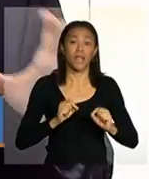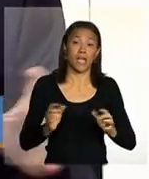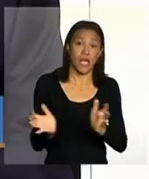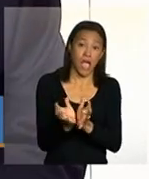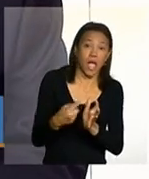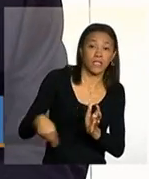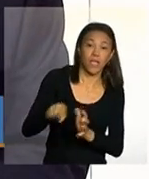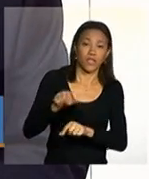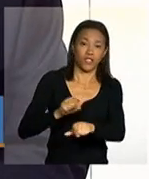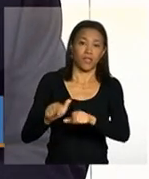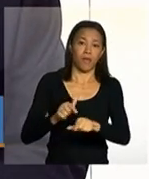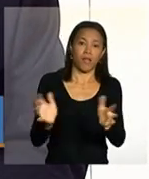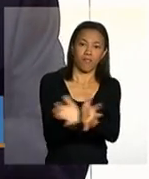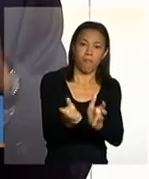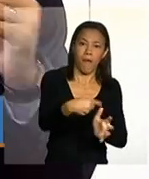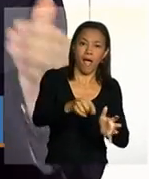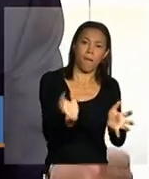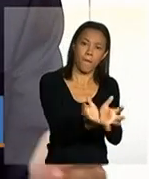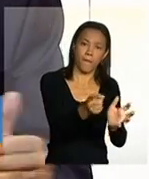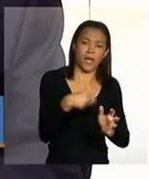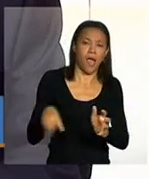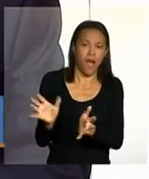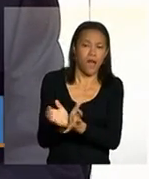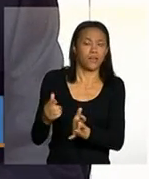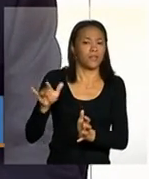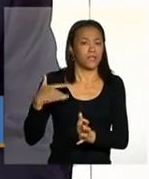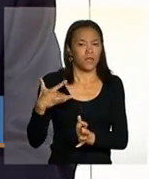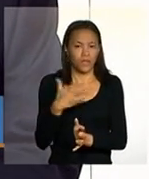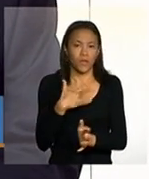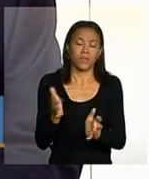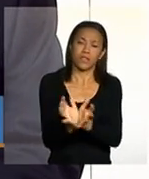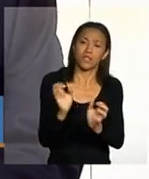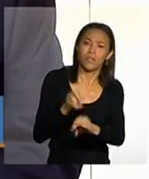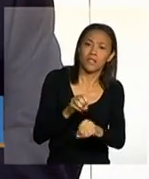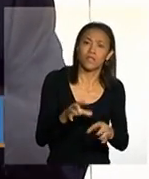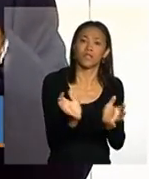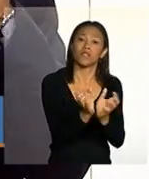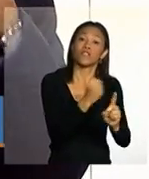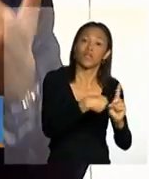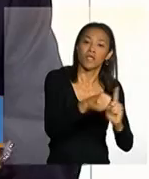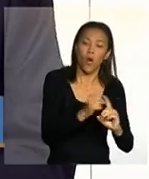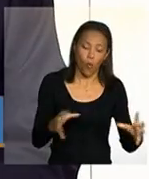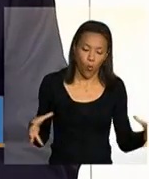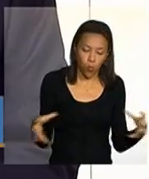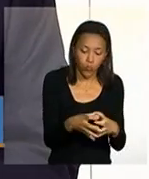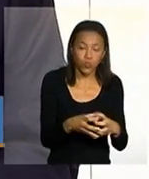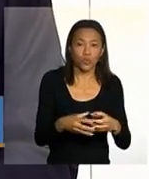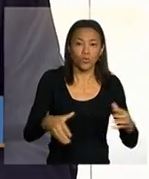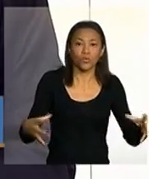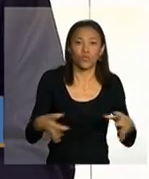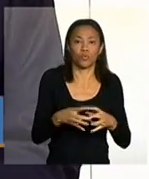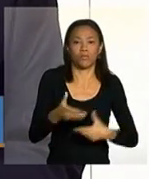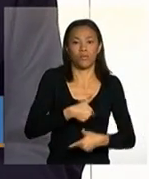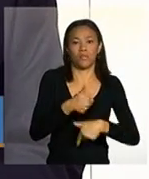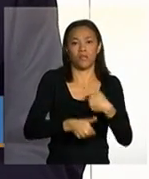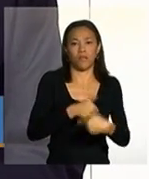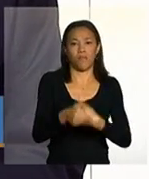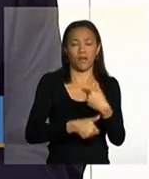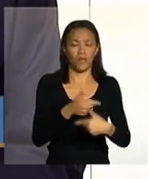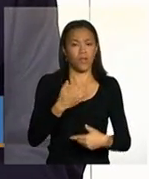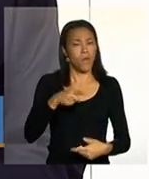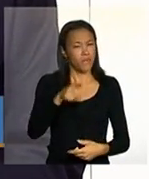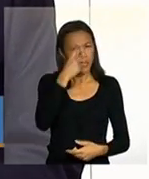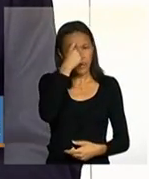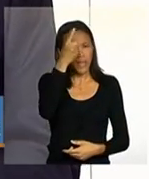trabalham integradamente. As áreas de educação, saúde, assistência social. E implica que, só para você ter ideia, Adriana, nós temos